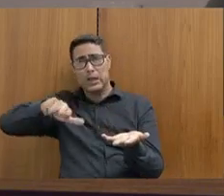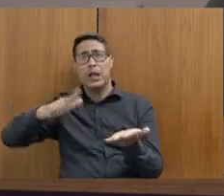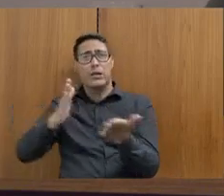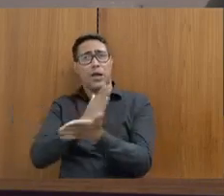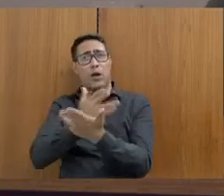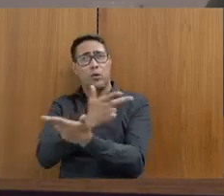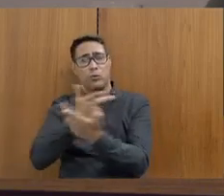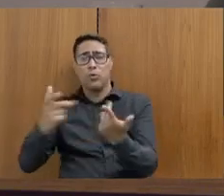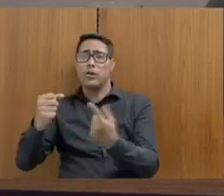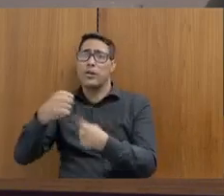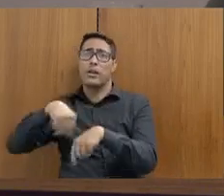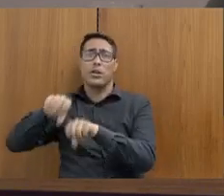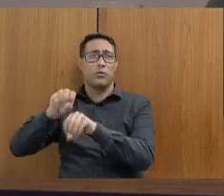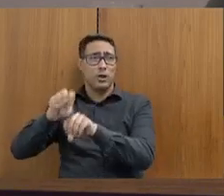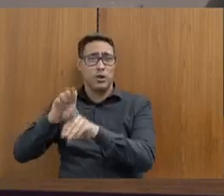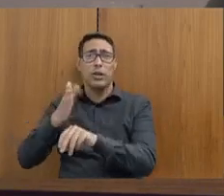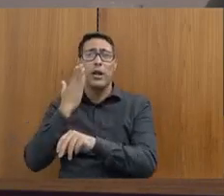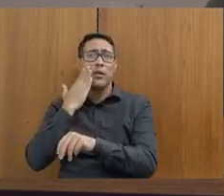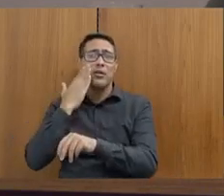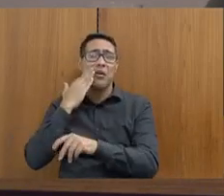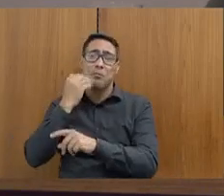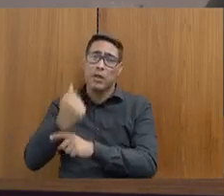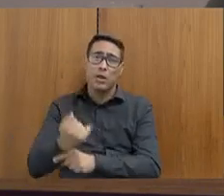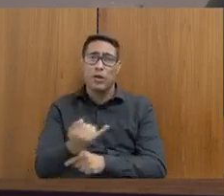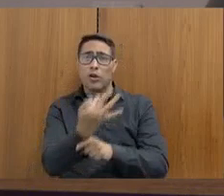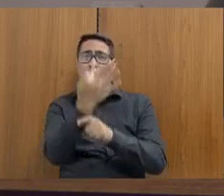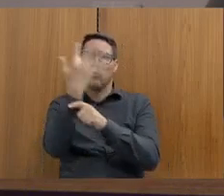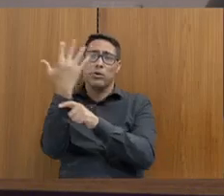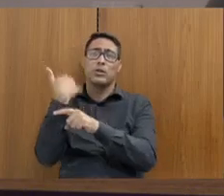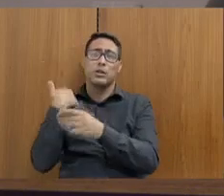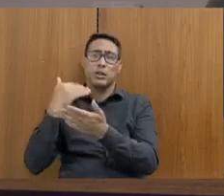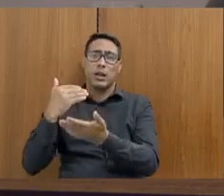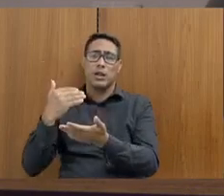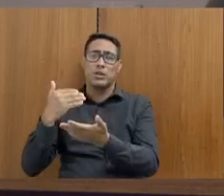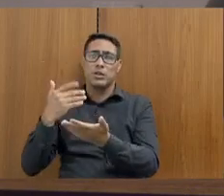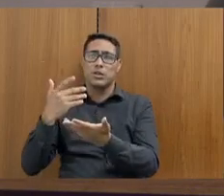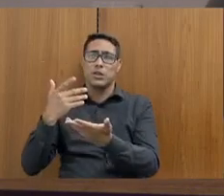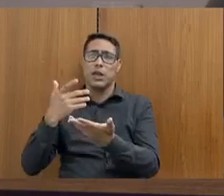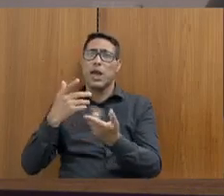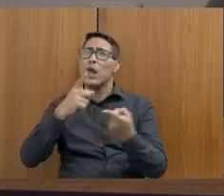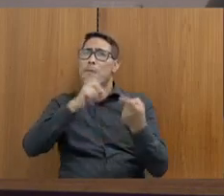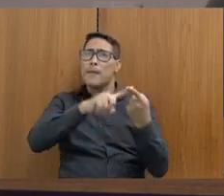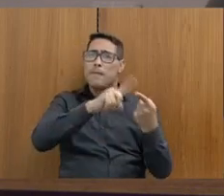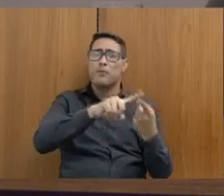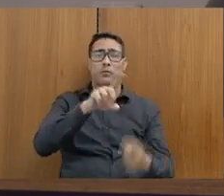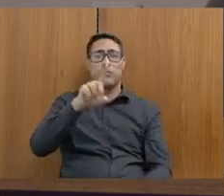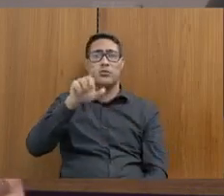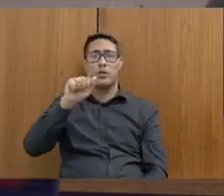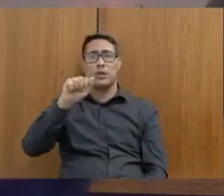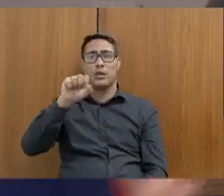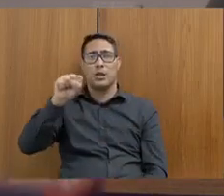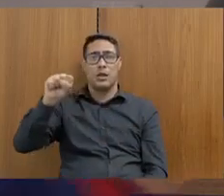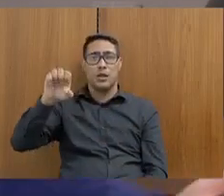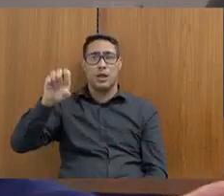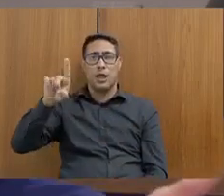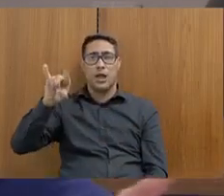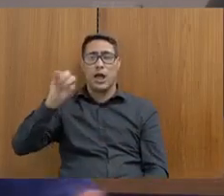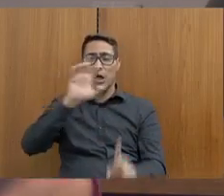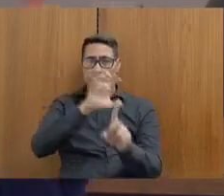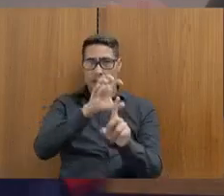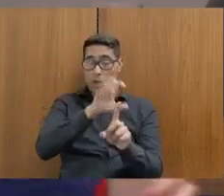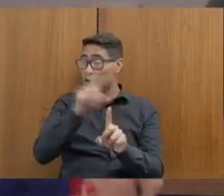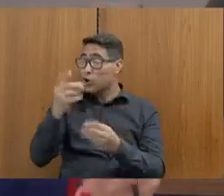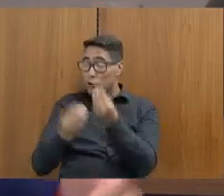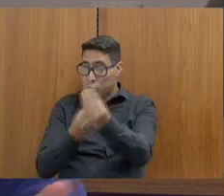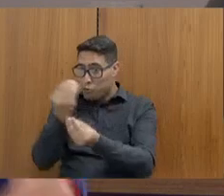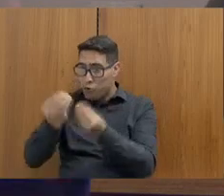informações sobre o número de casos de denúncias de assédio, o seu acompanhamento, como ele vem sendo acompanhado